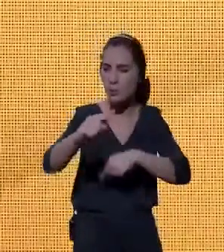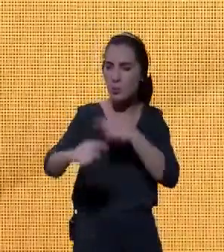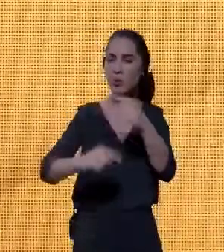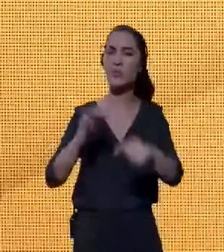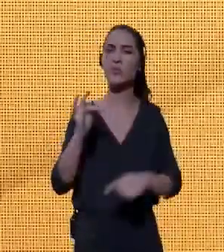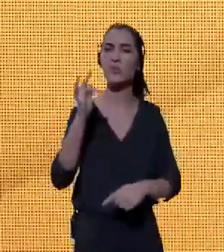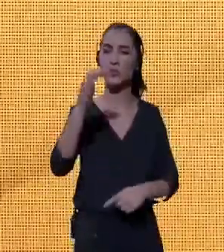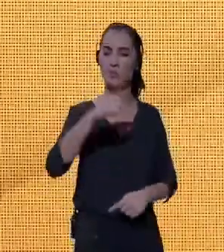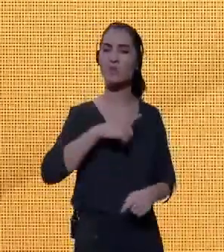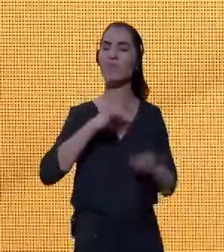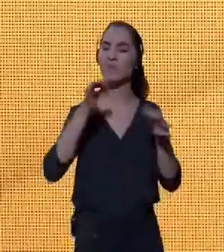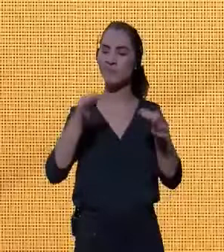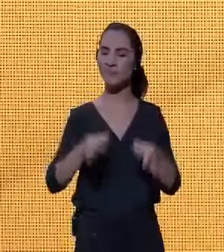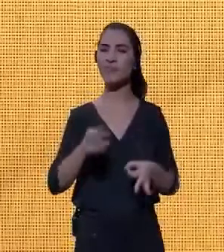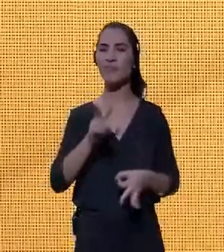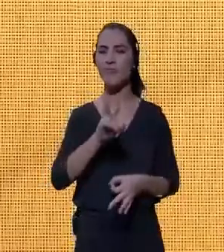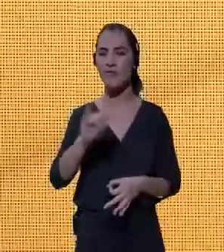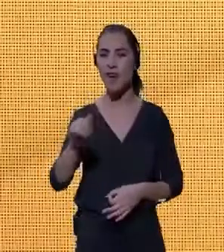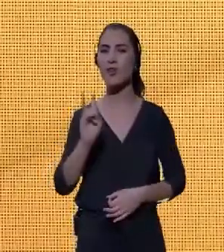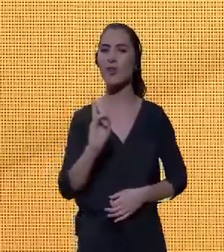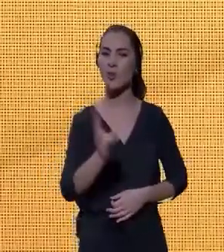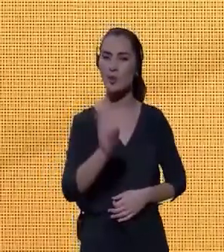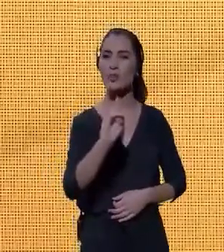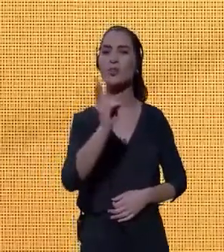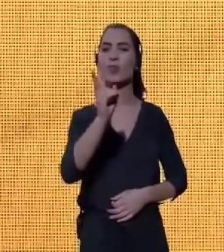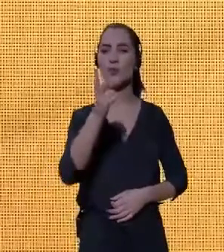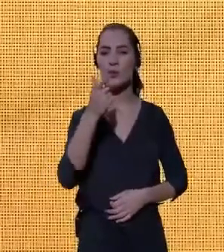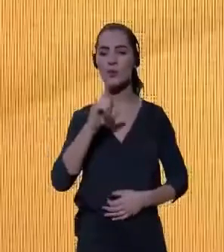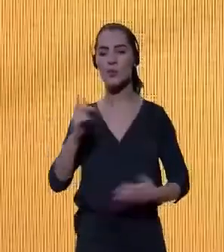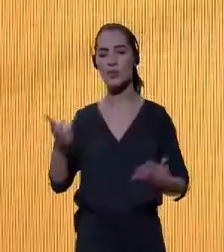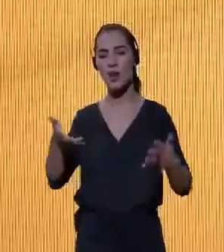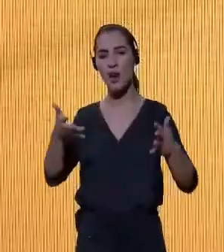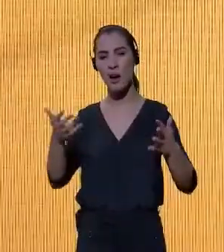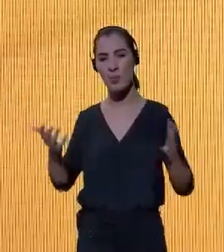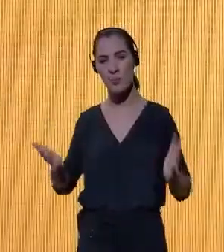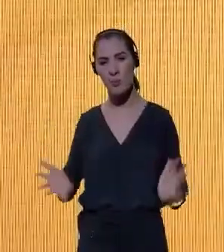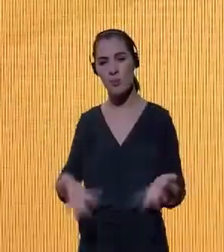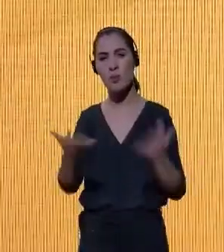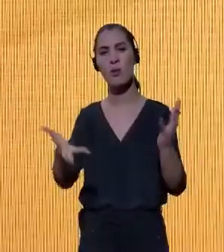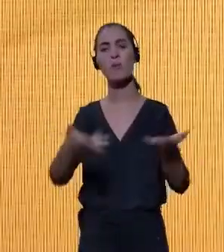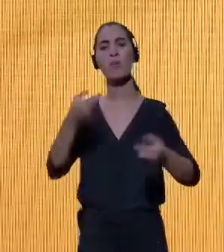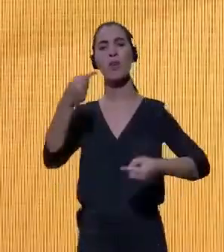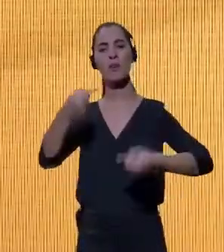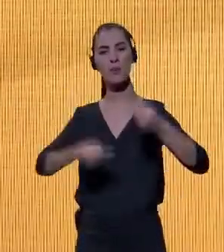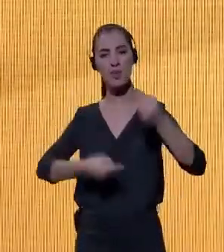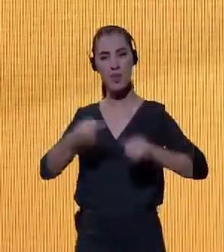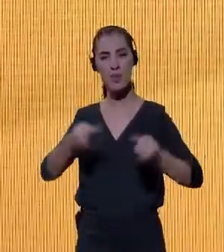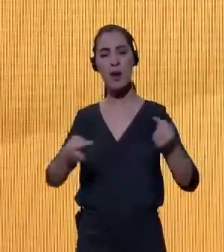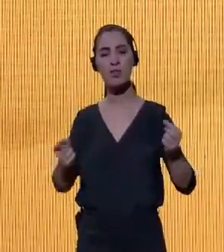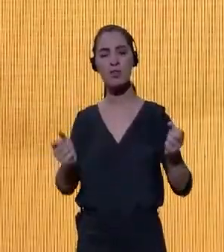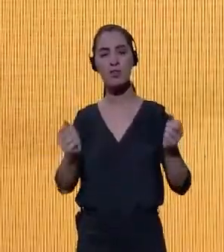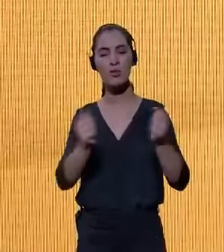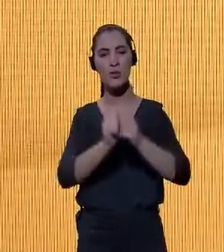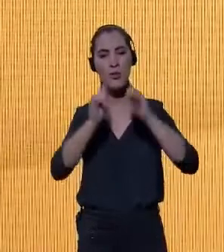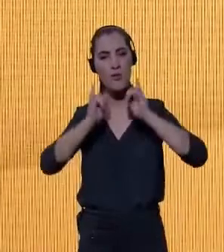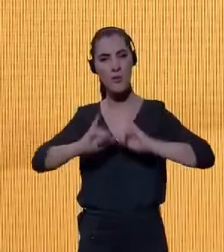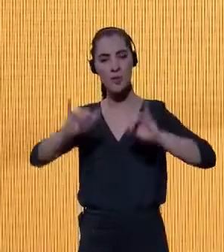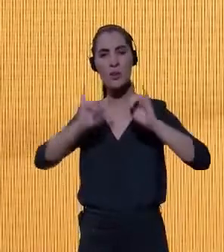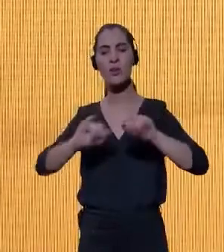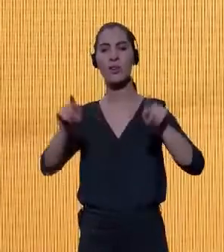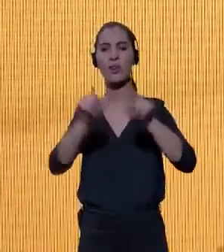certeza poderão continuar para promover um debate informado e que possamos ter uma